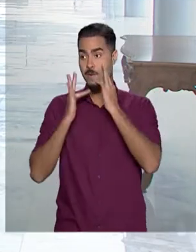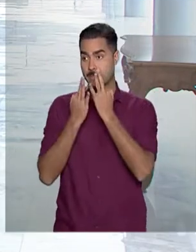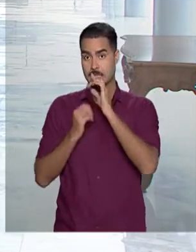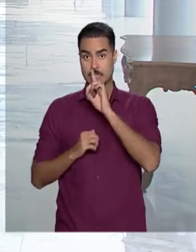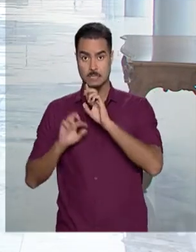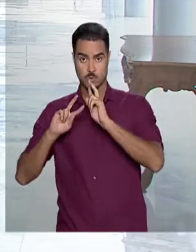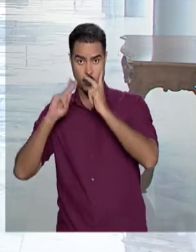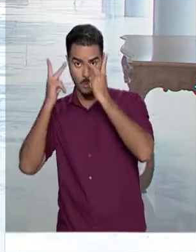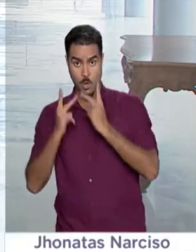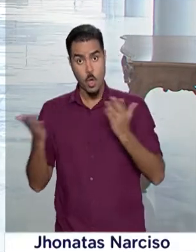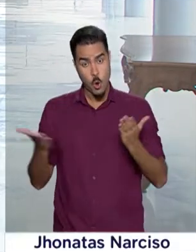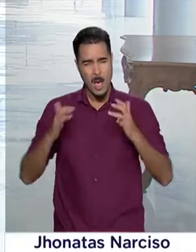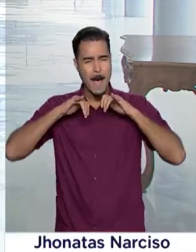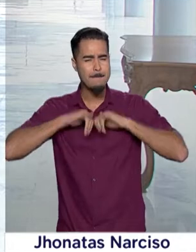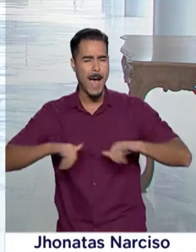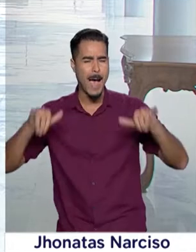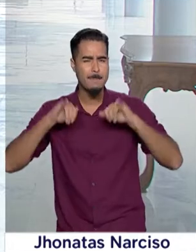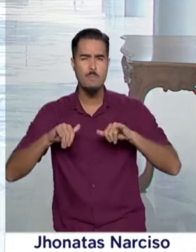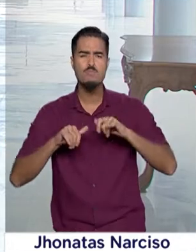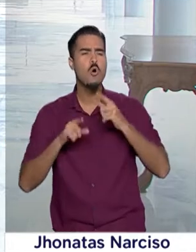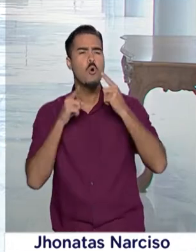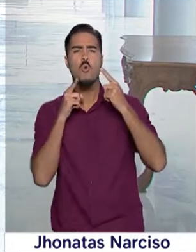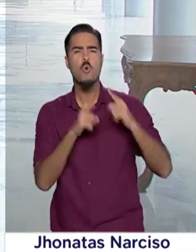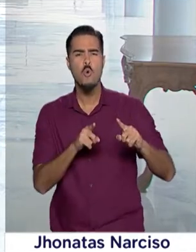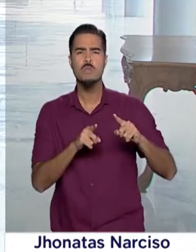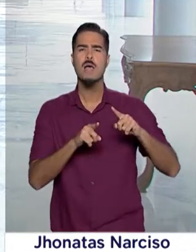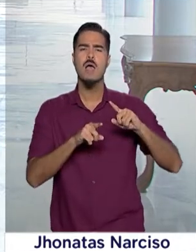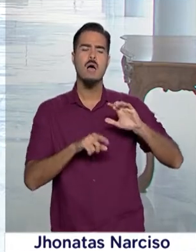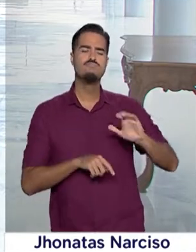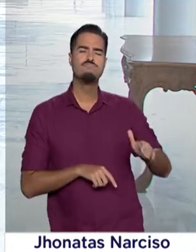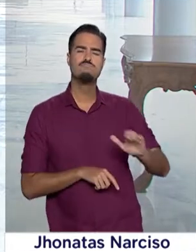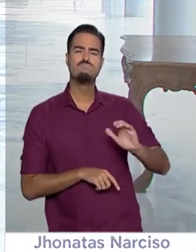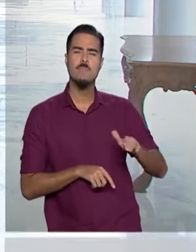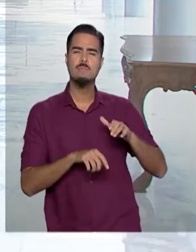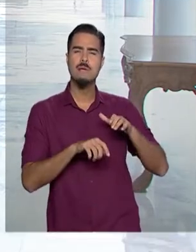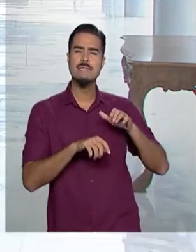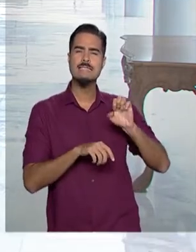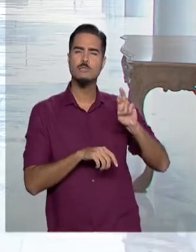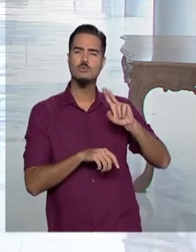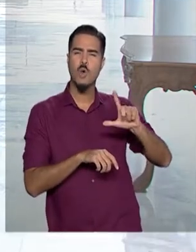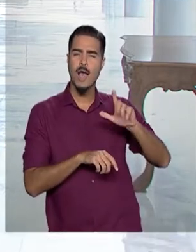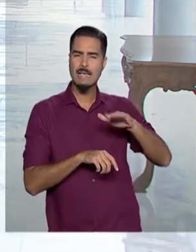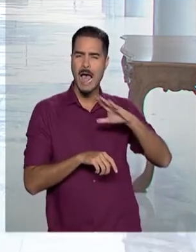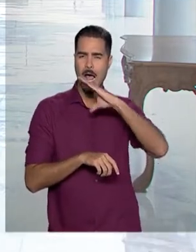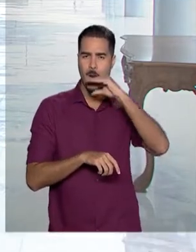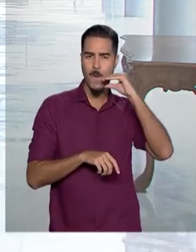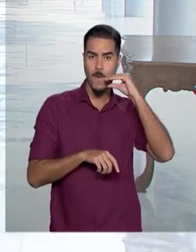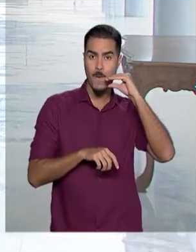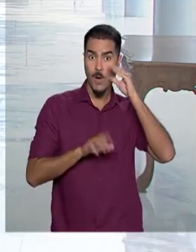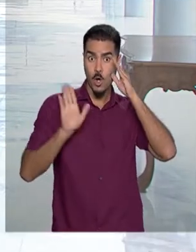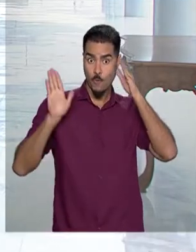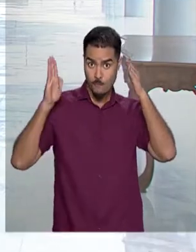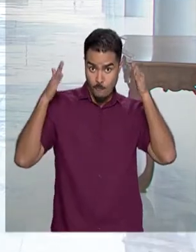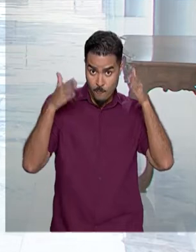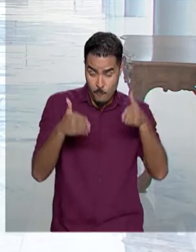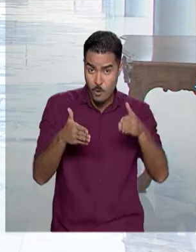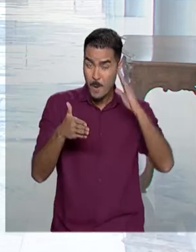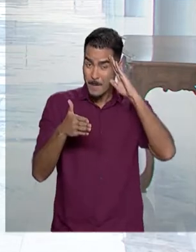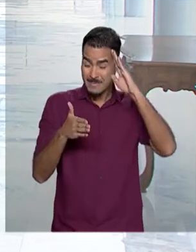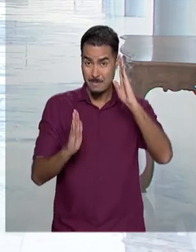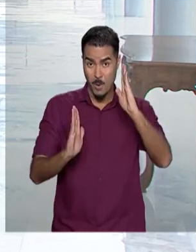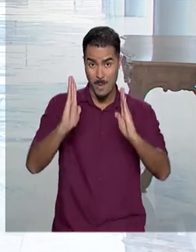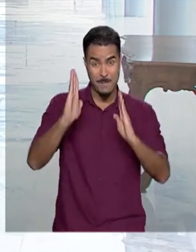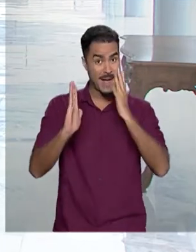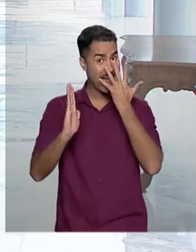Humanos lançaram hoje uma campanha contra a exploração sexual de crianças e adolescentes, voltada principalmente para esta